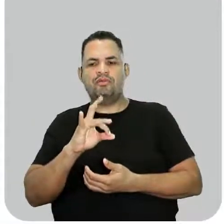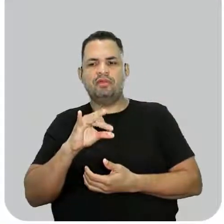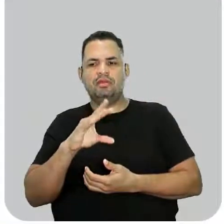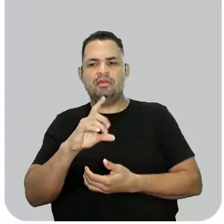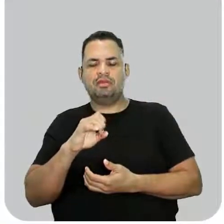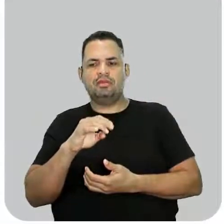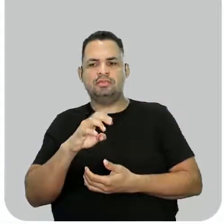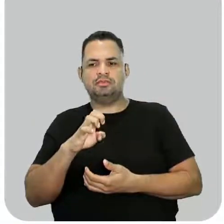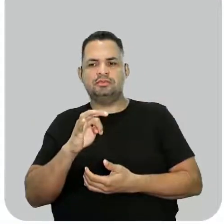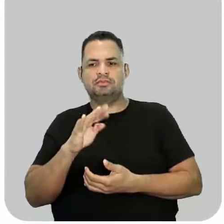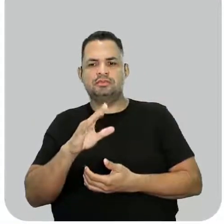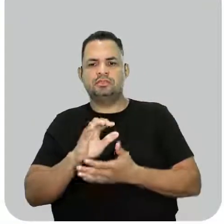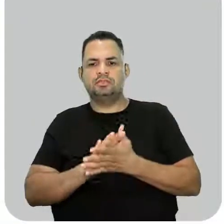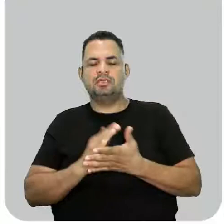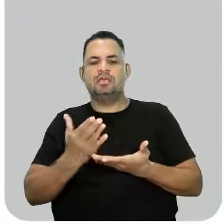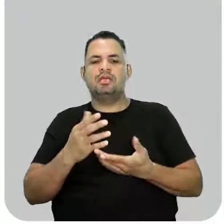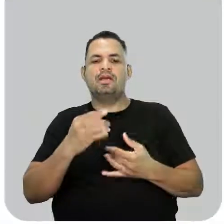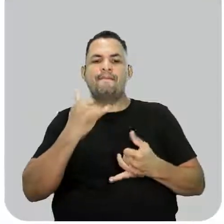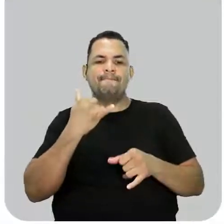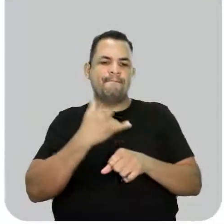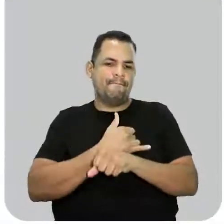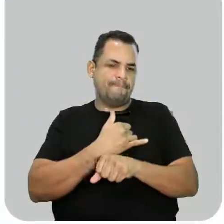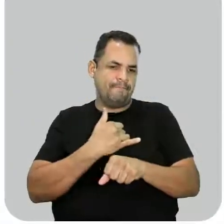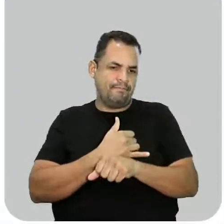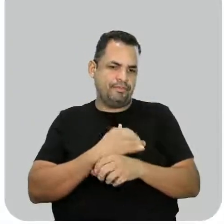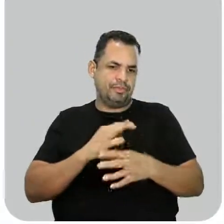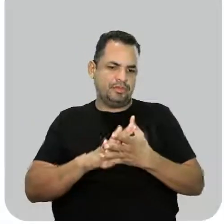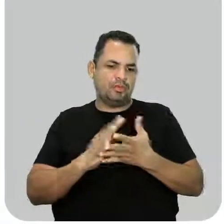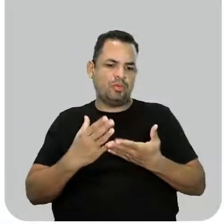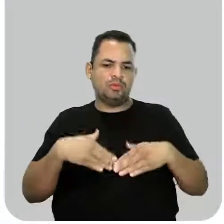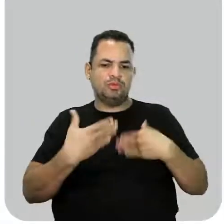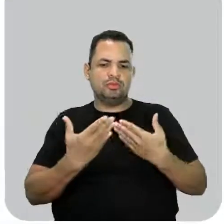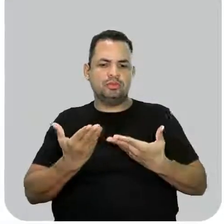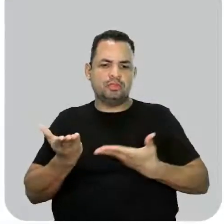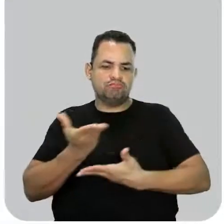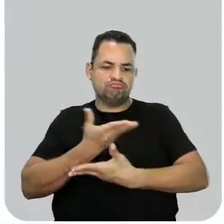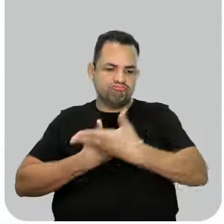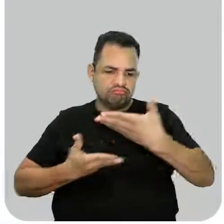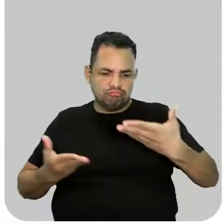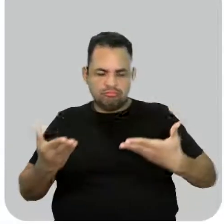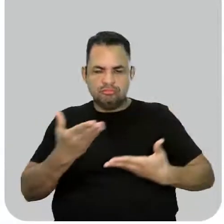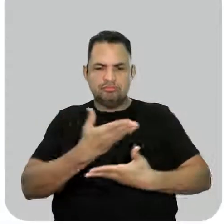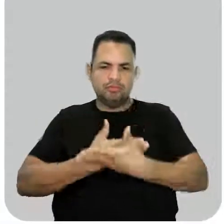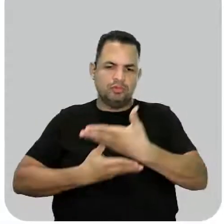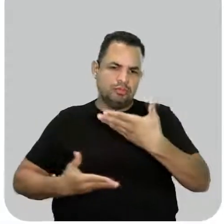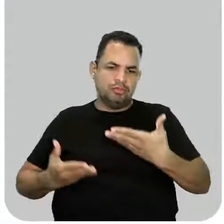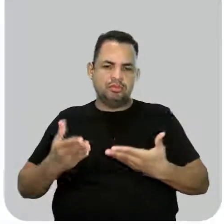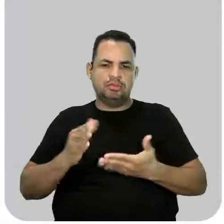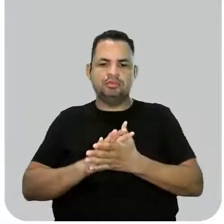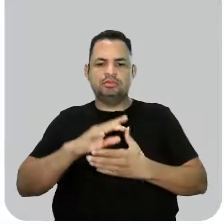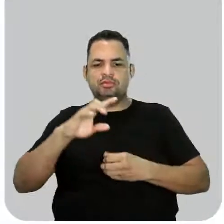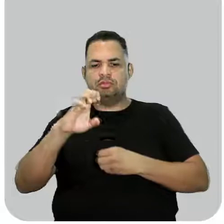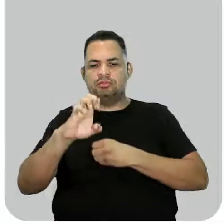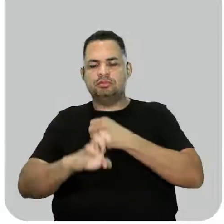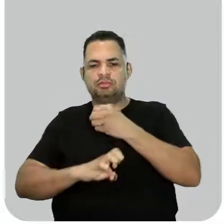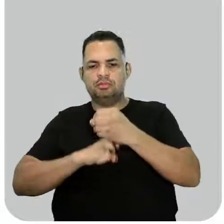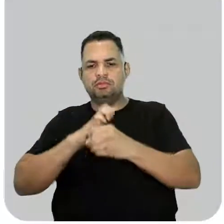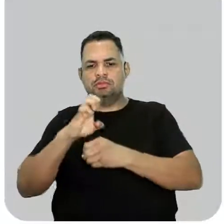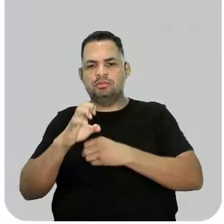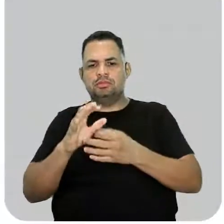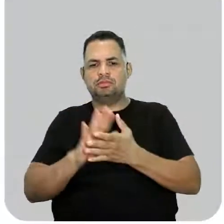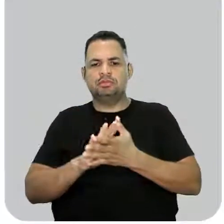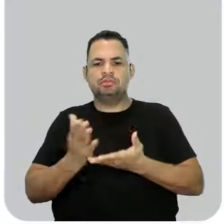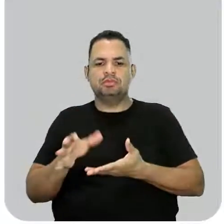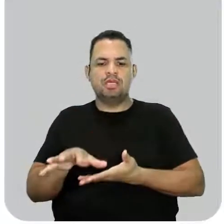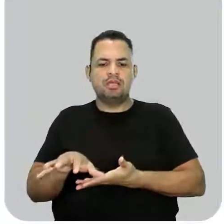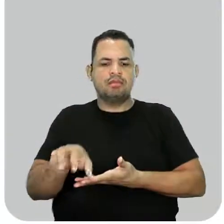A covalente é quando a gente tem um compartilhamento de elétrons das valências. Ninguém vai perder, ninguém